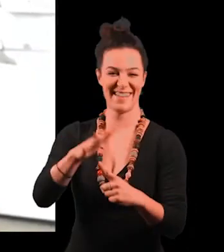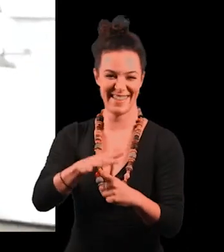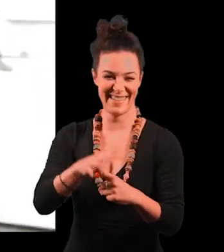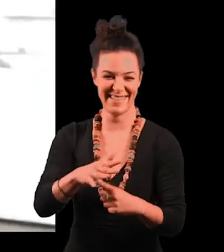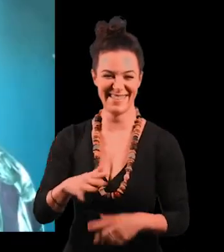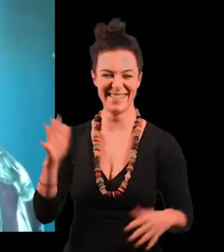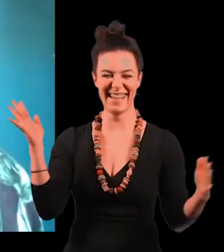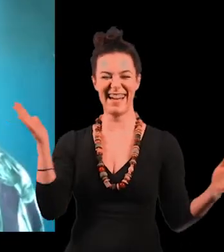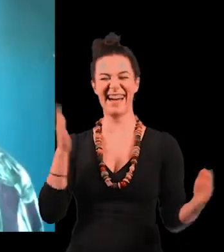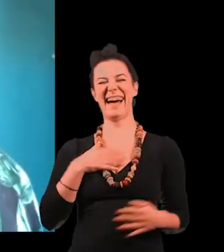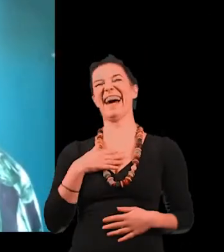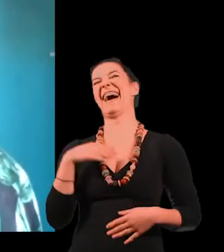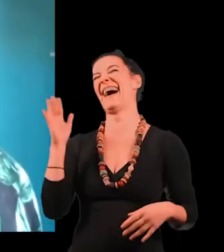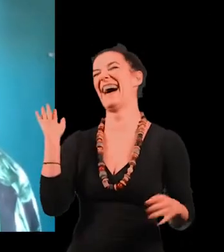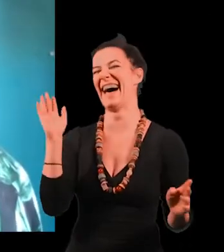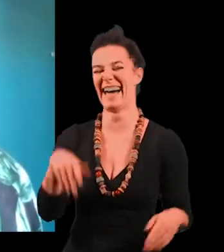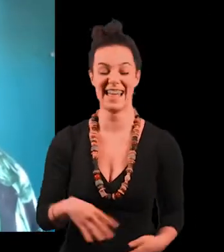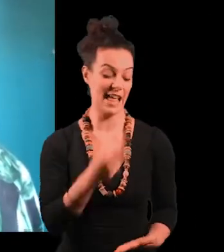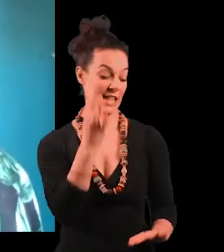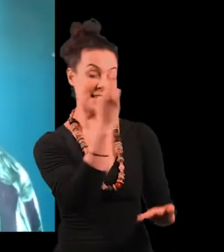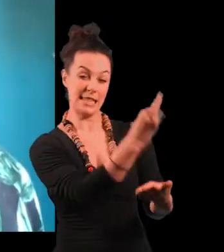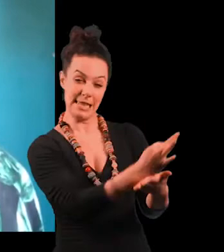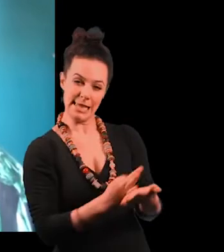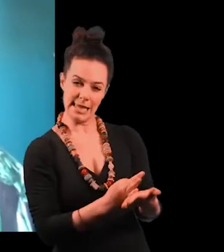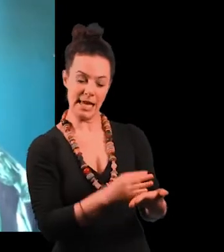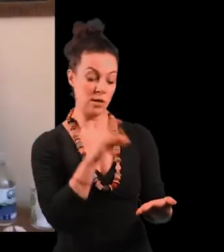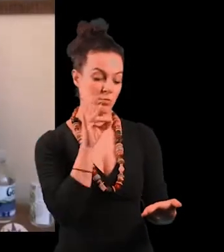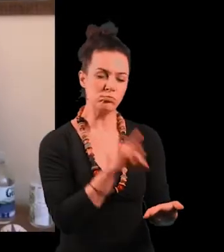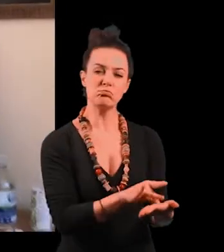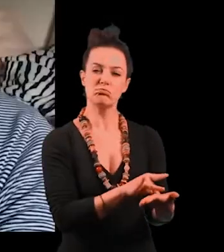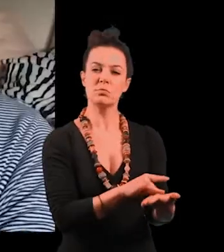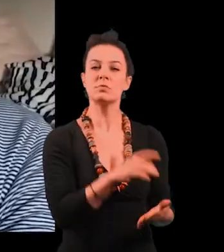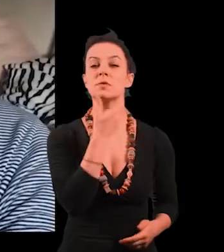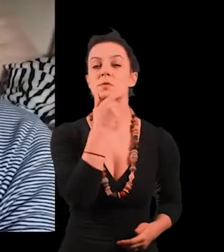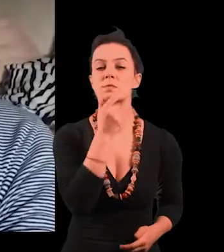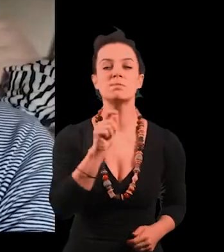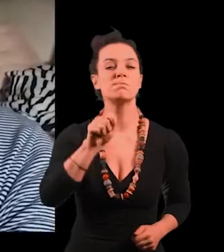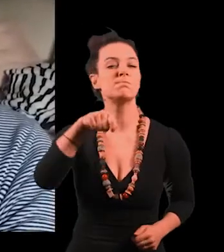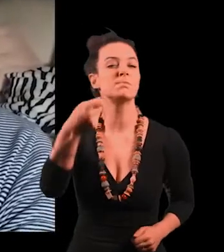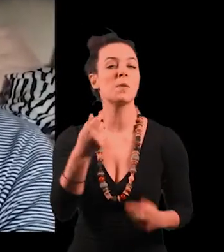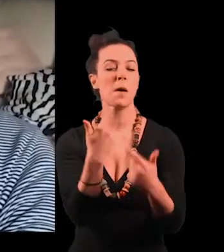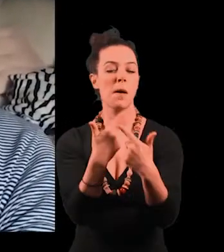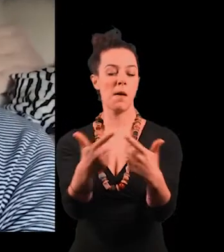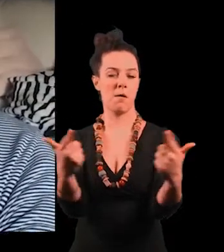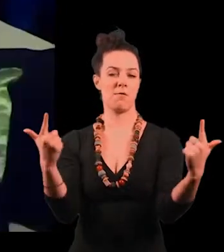O texto escolhido foi Everybody Do Brandon